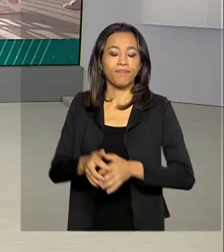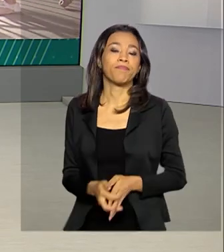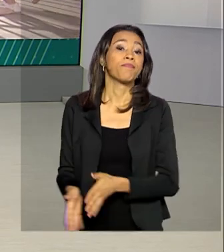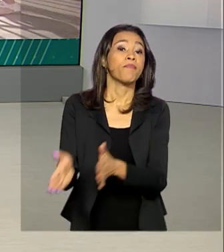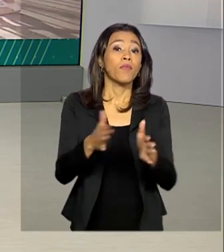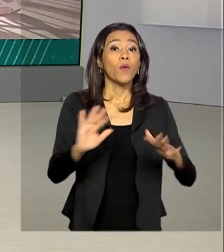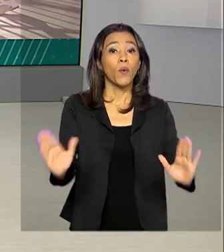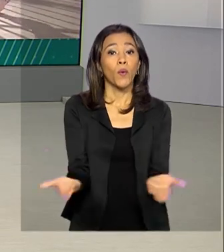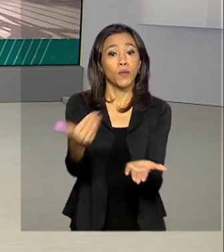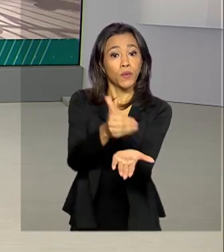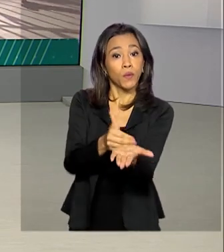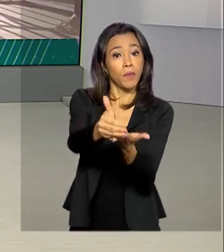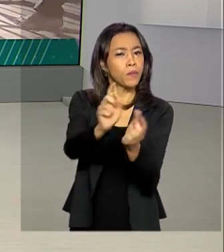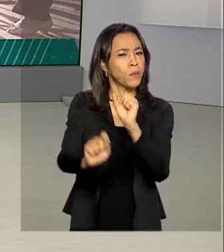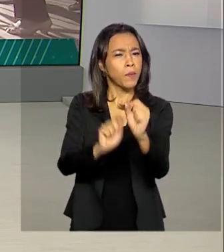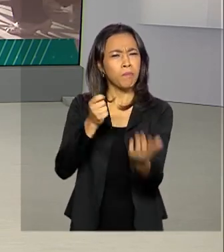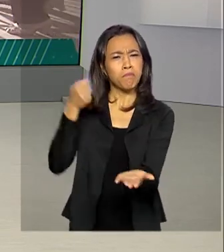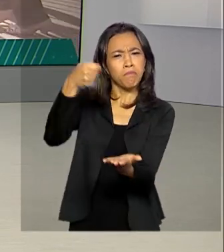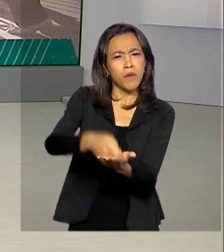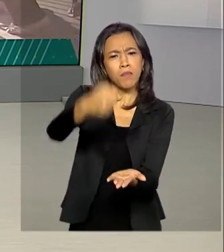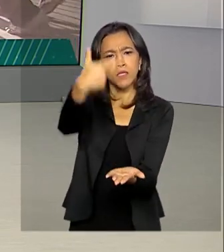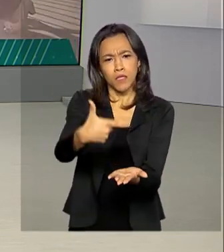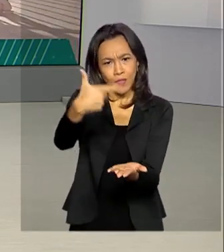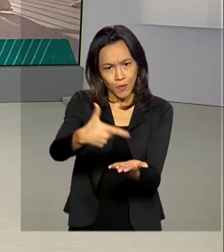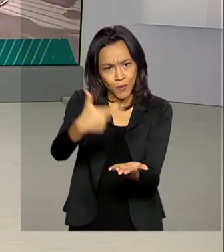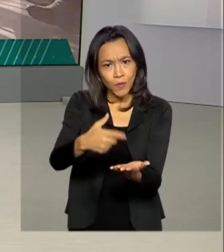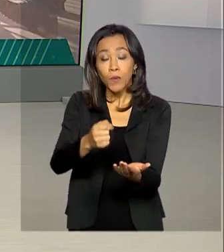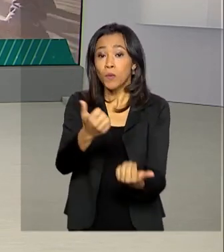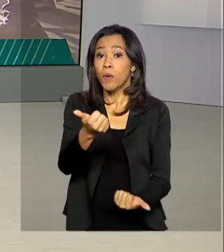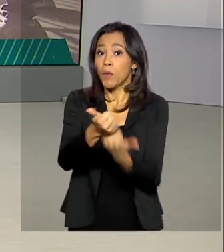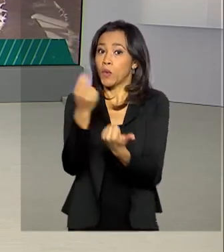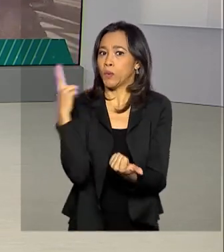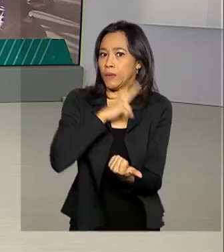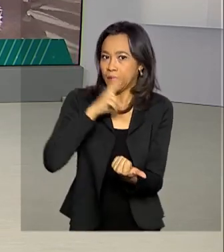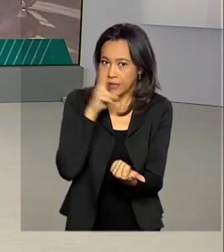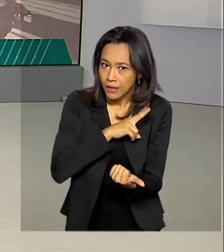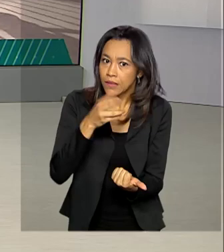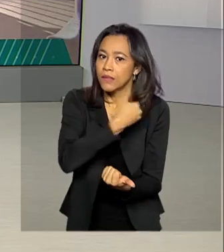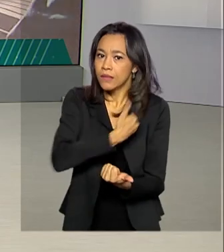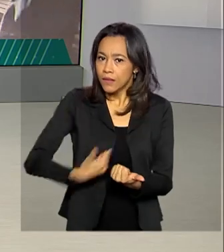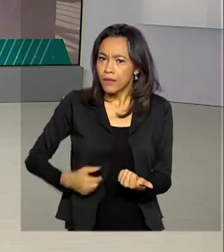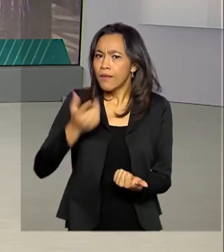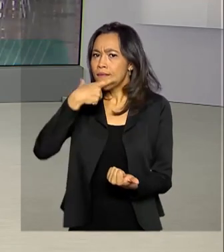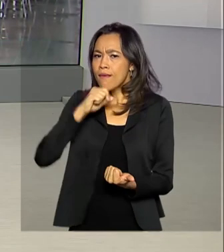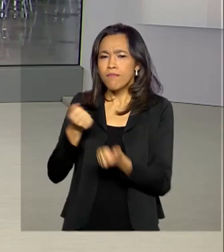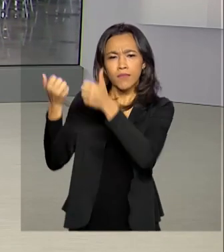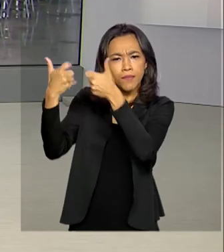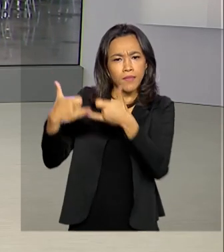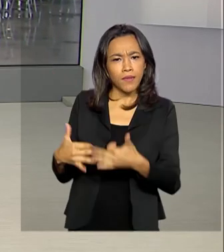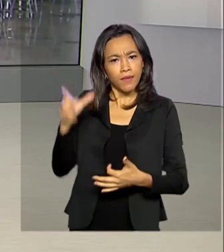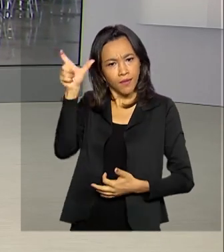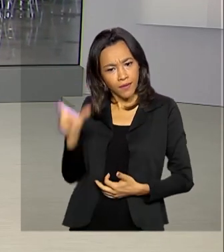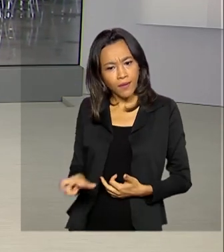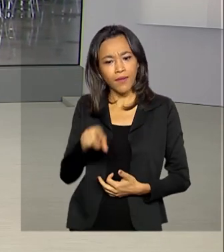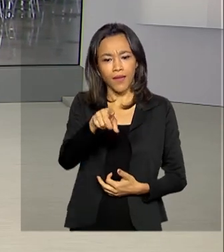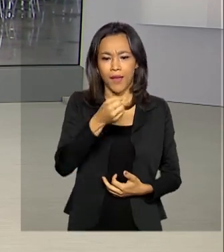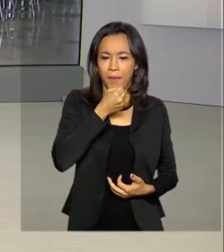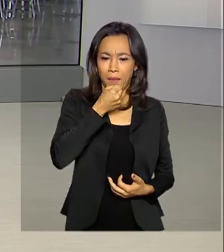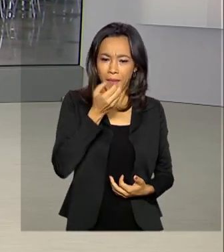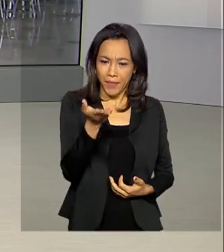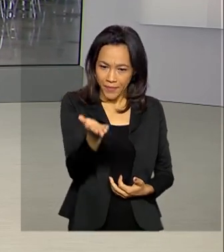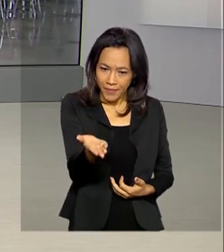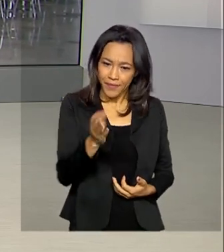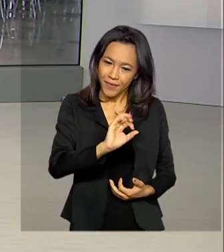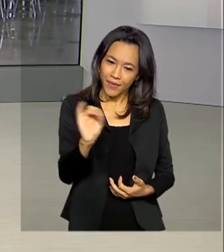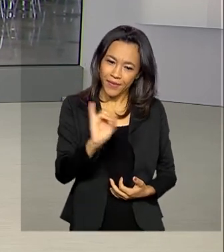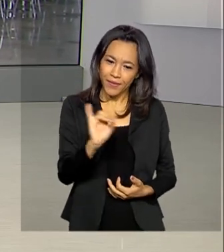Começa hoje o pagamento da segunda parcela do auxílio emergencial. Quem traz as informações pra gente é a repórter Márcia Fernandes.